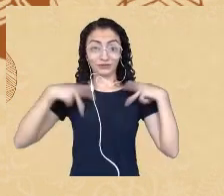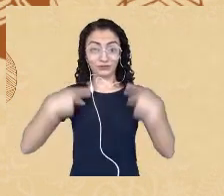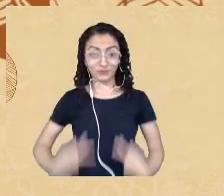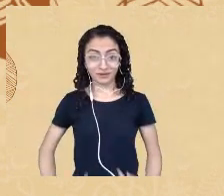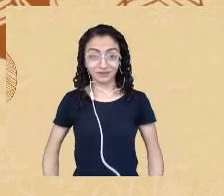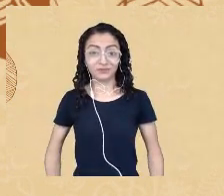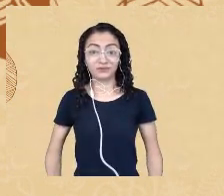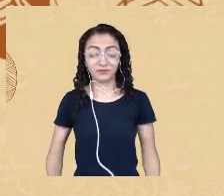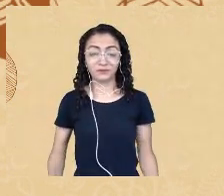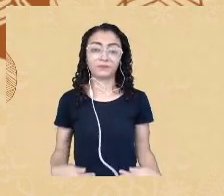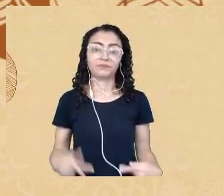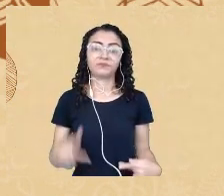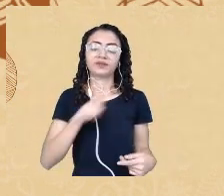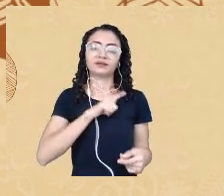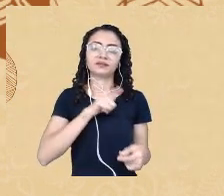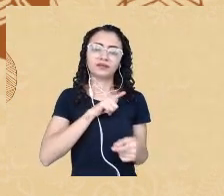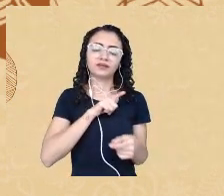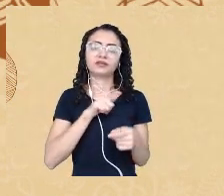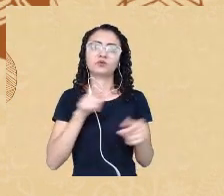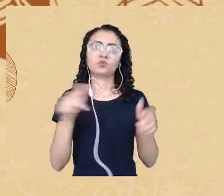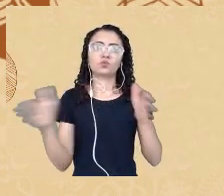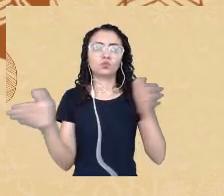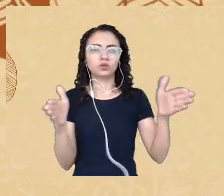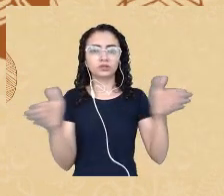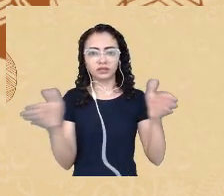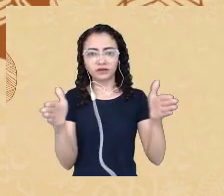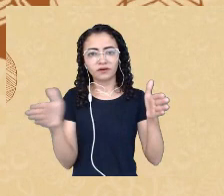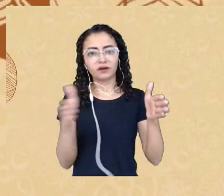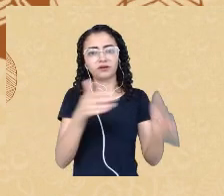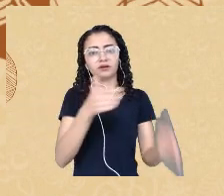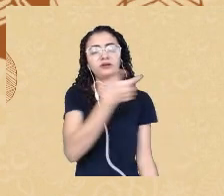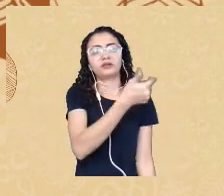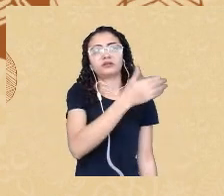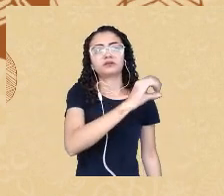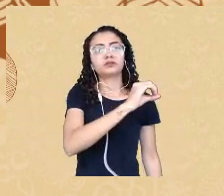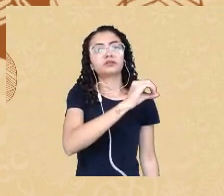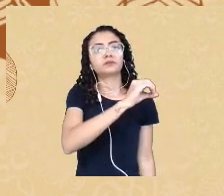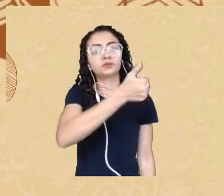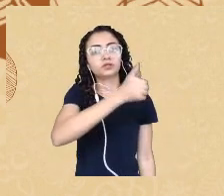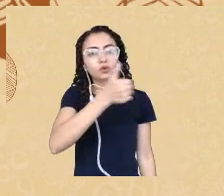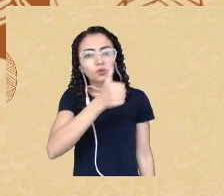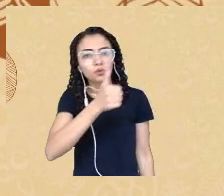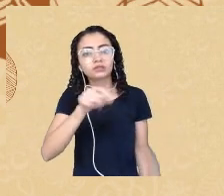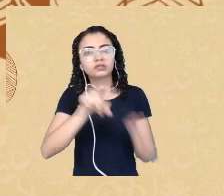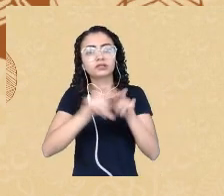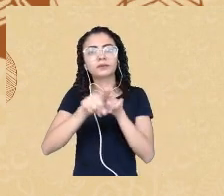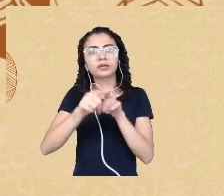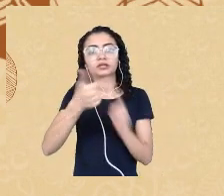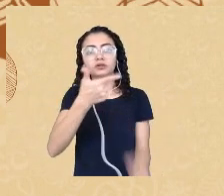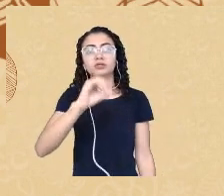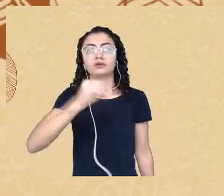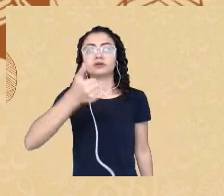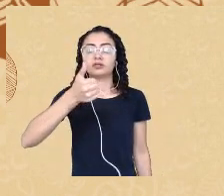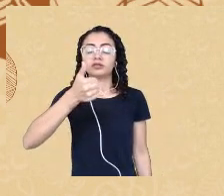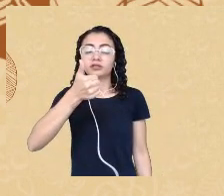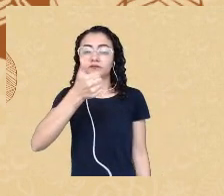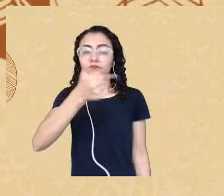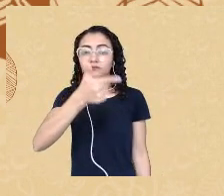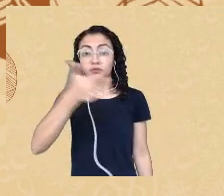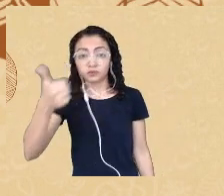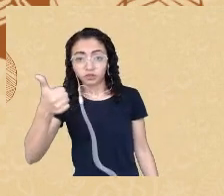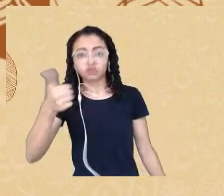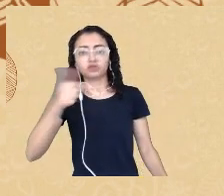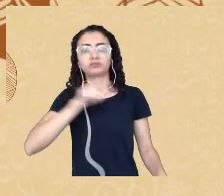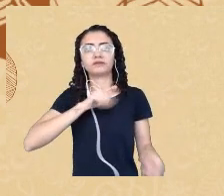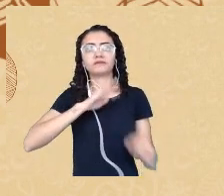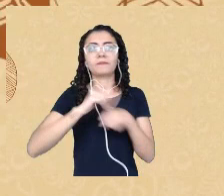esse intervalo de 2011 a 2021 em maior intensidade. Todos os idiomas foram considerados português, inglês